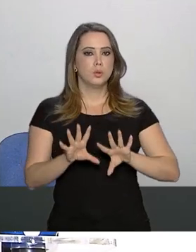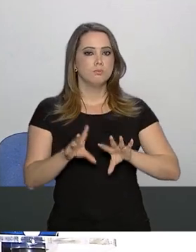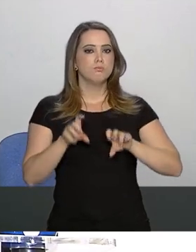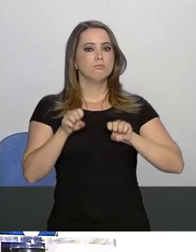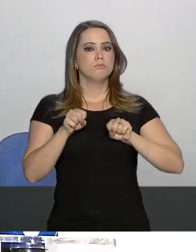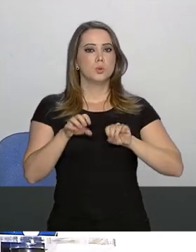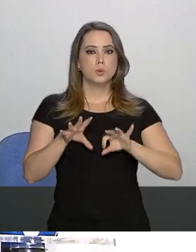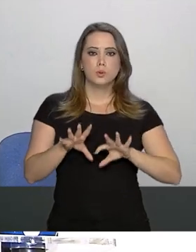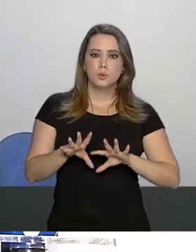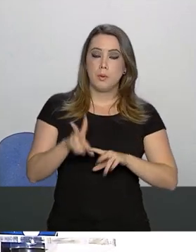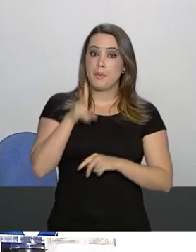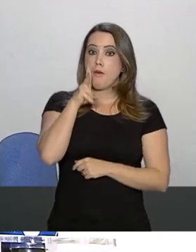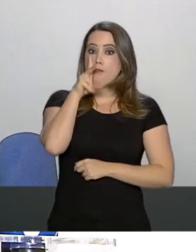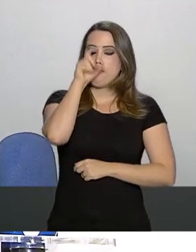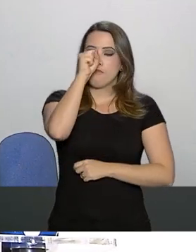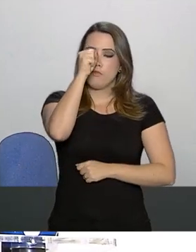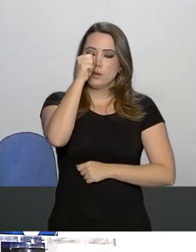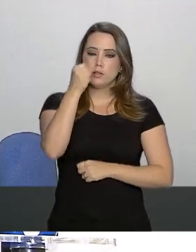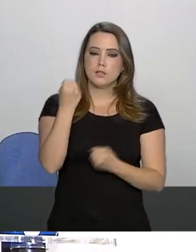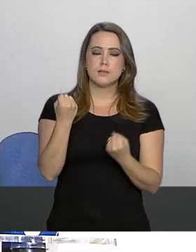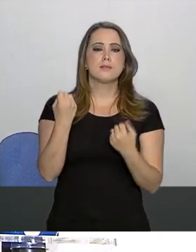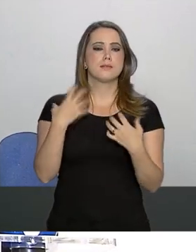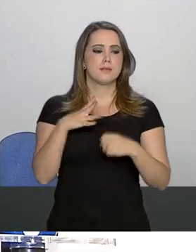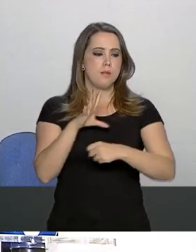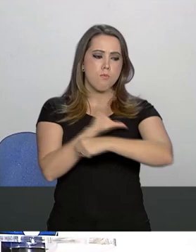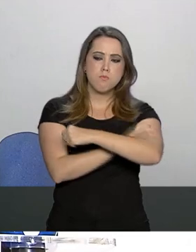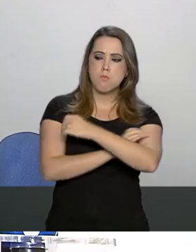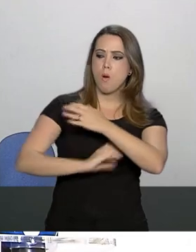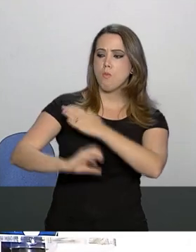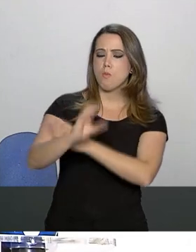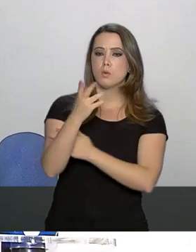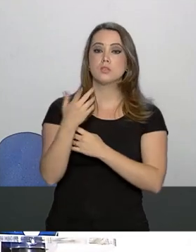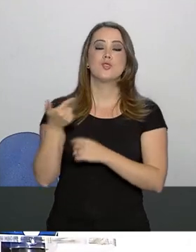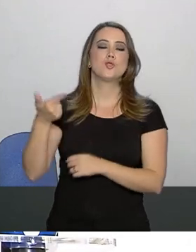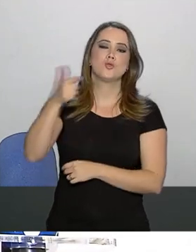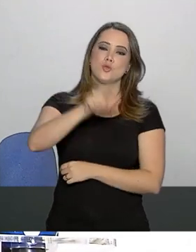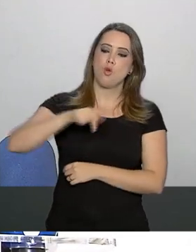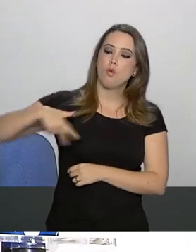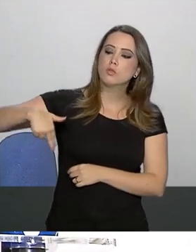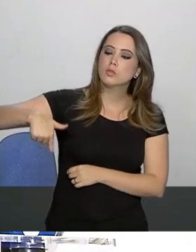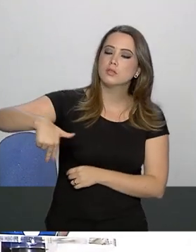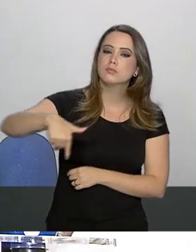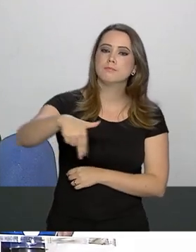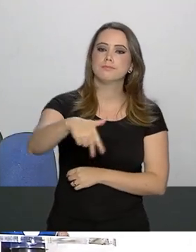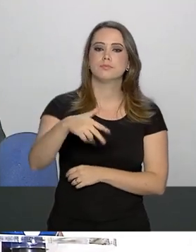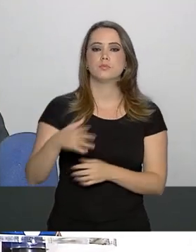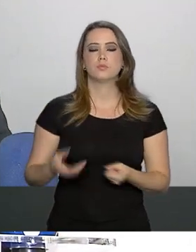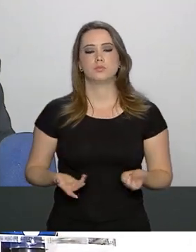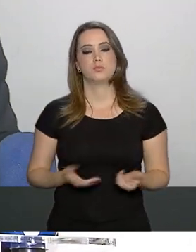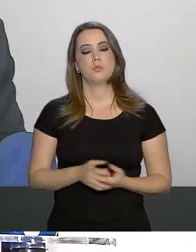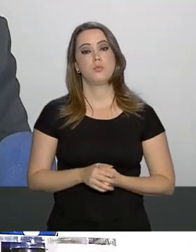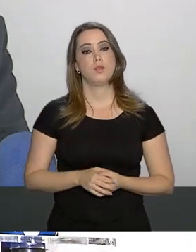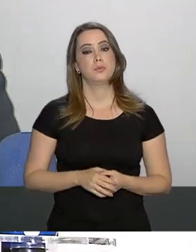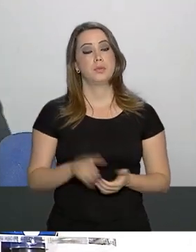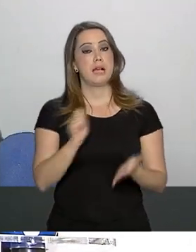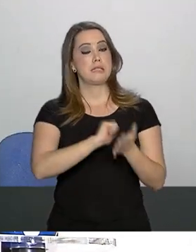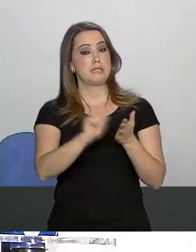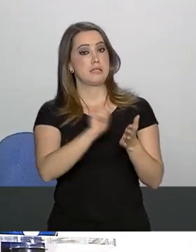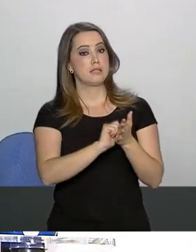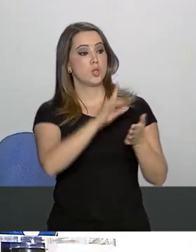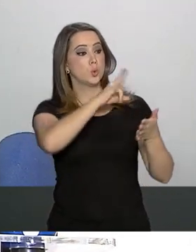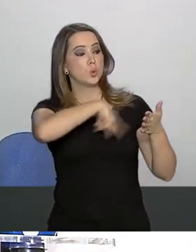fortalecimento muscular e voltou a caminhar no corredor. Assino